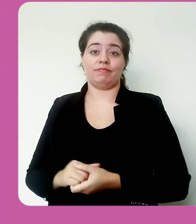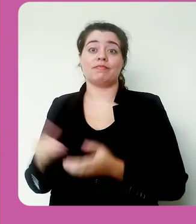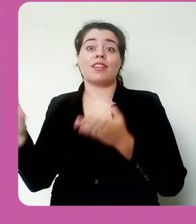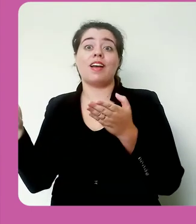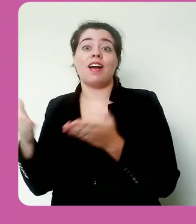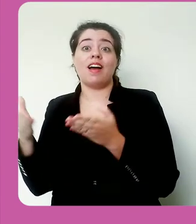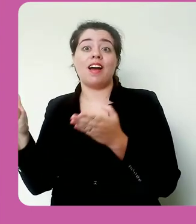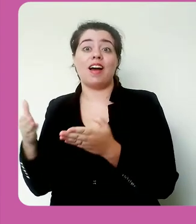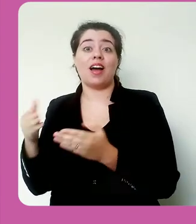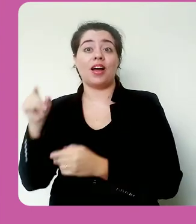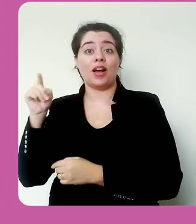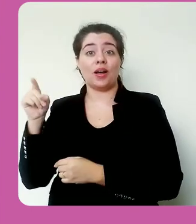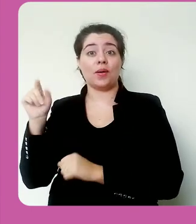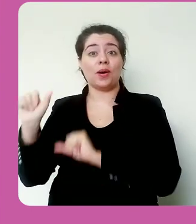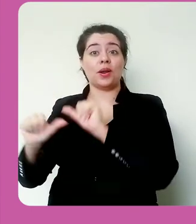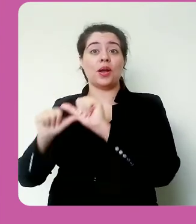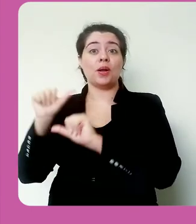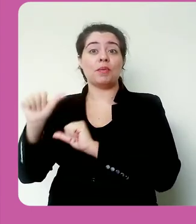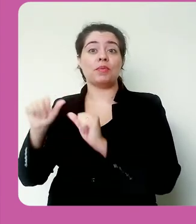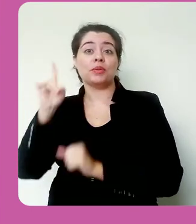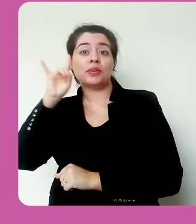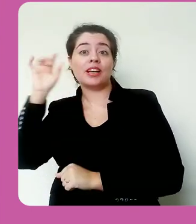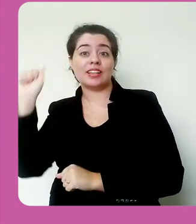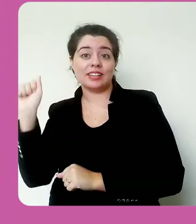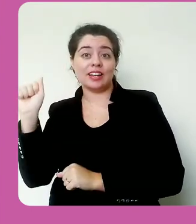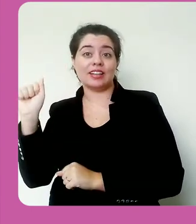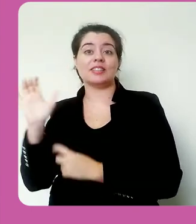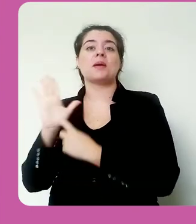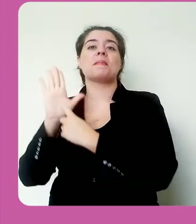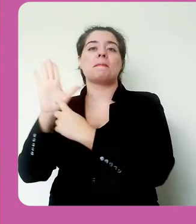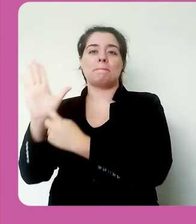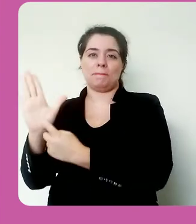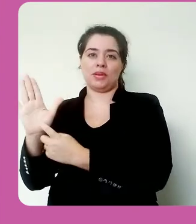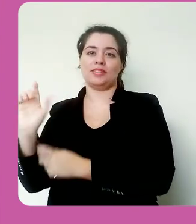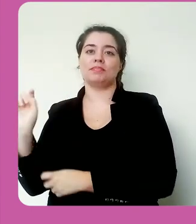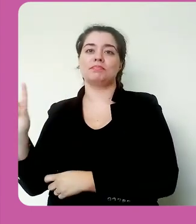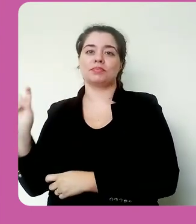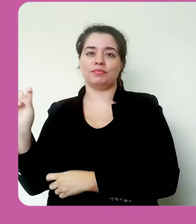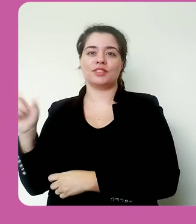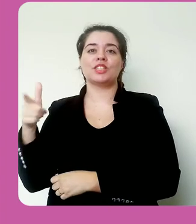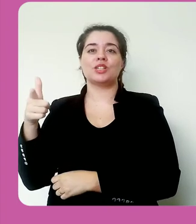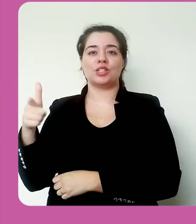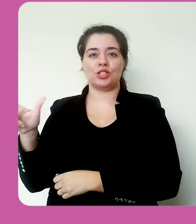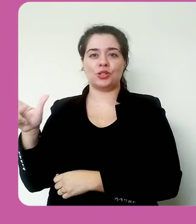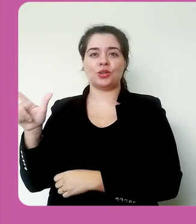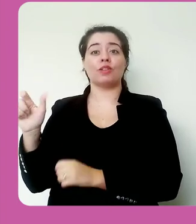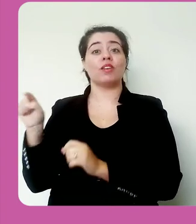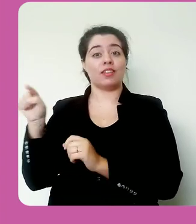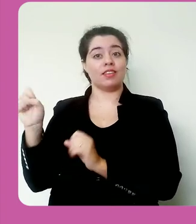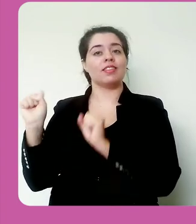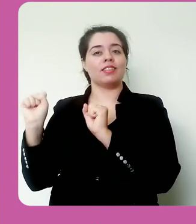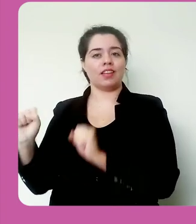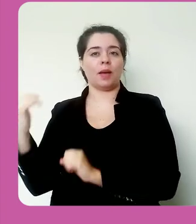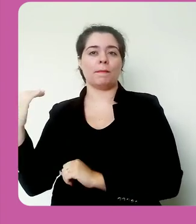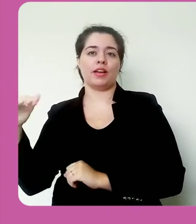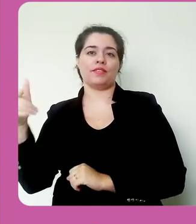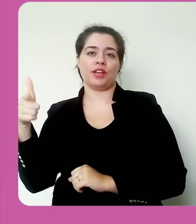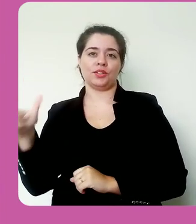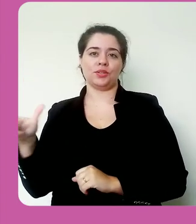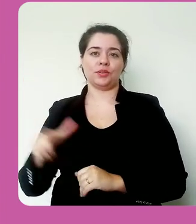Agora, com uma data limite posterior à data de hoje, aparece novamente aqui a possibilidade do envio.